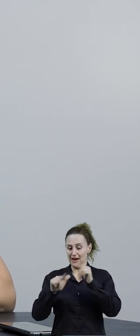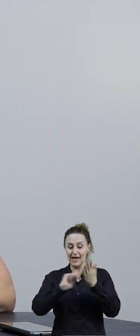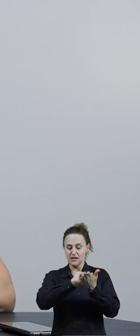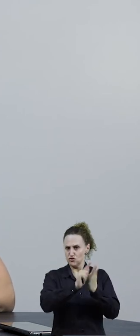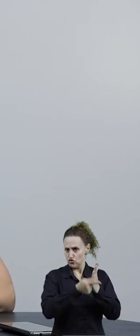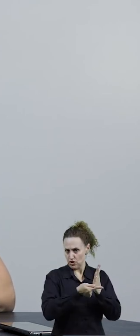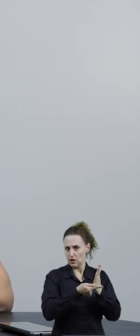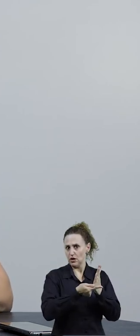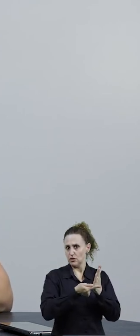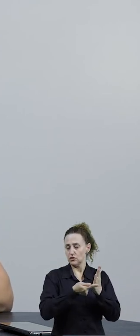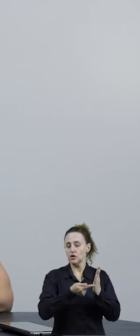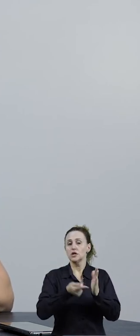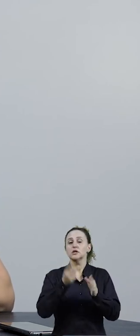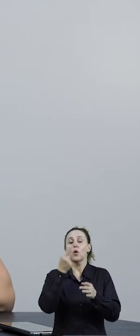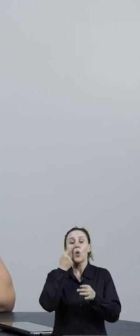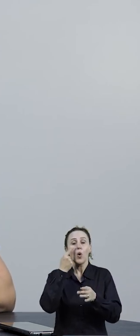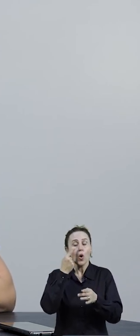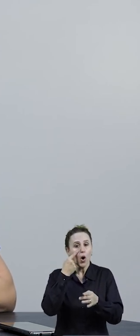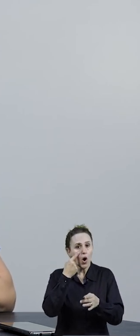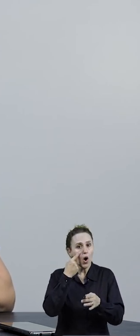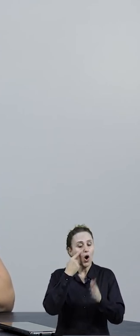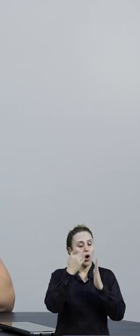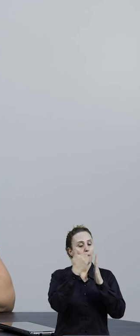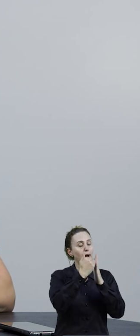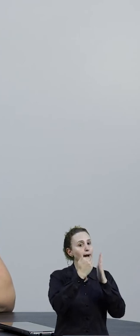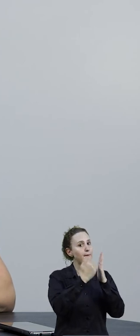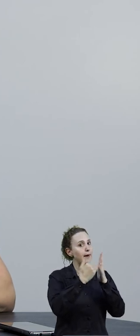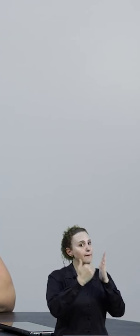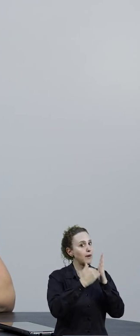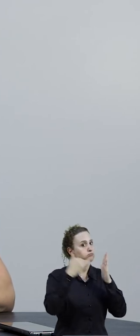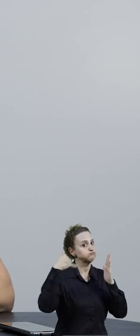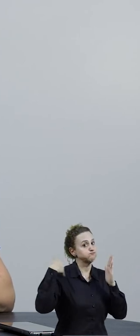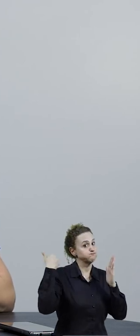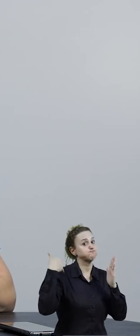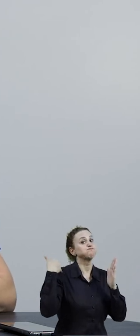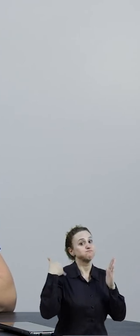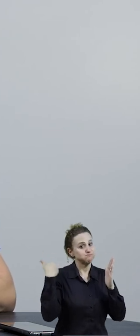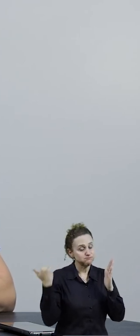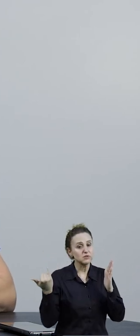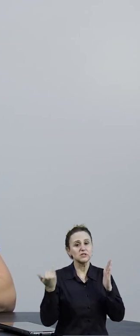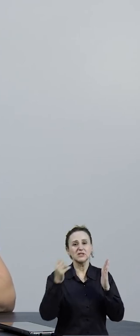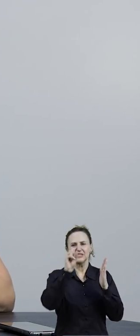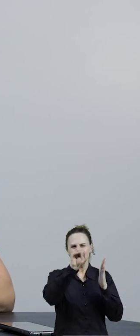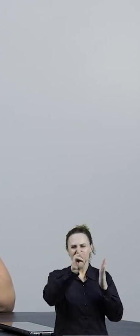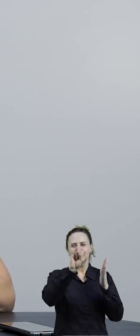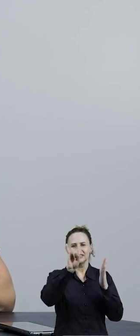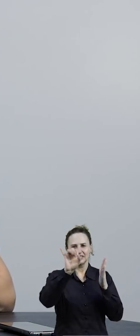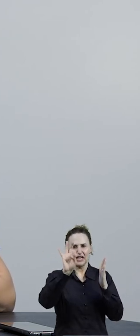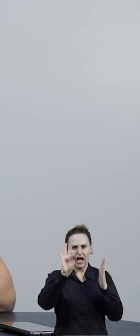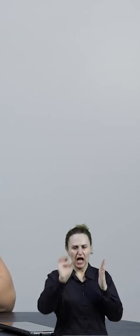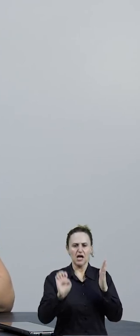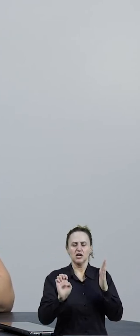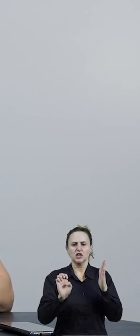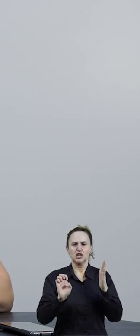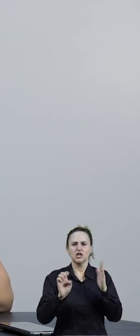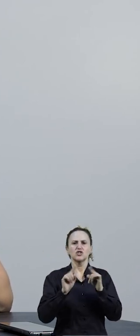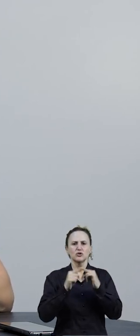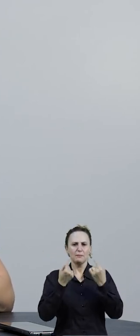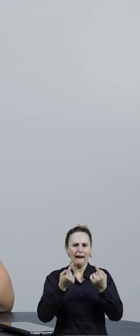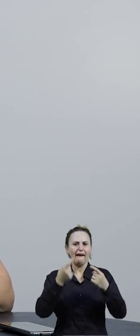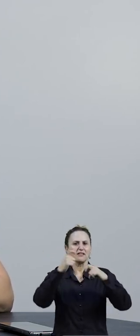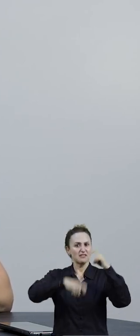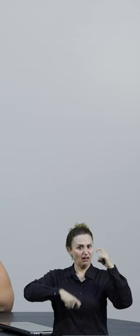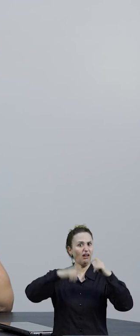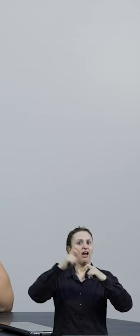pra selecionar bem o site, selecionar bem faixa etária, porque tem sites que tem fanfics com um teor mais